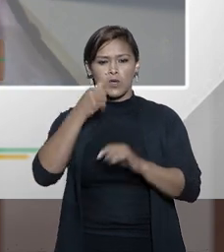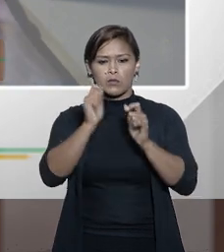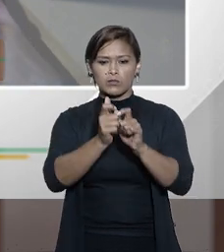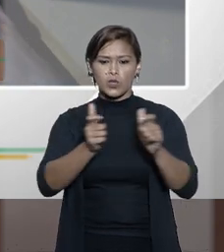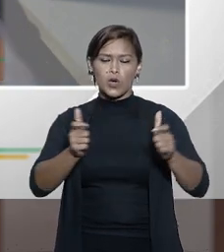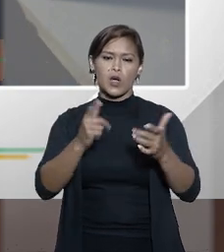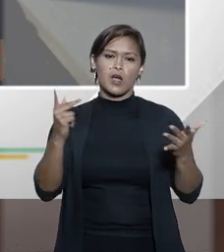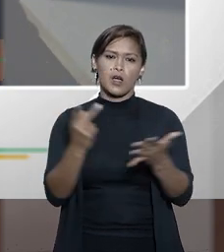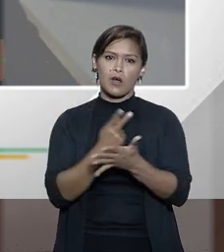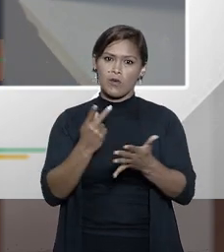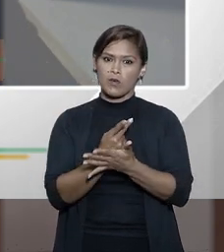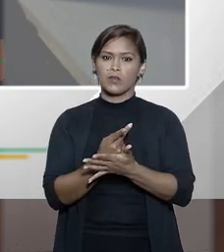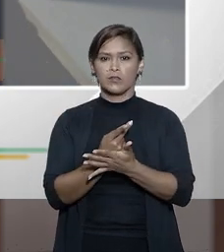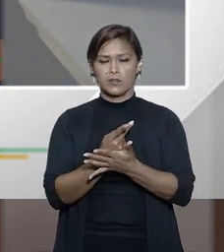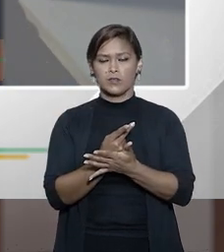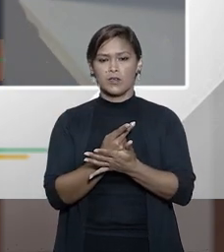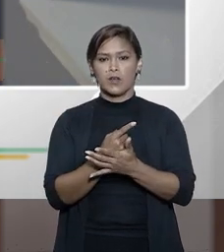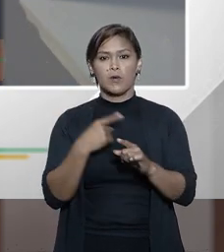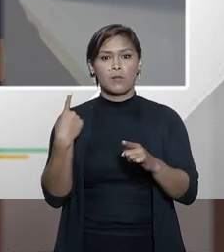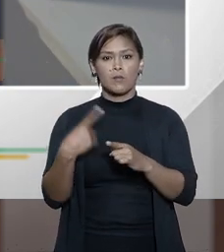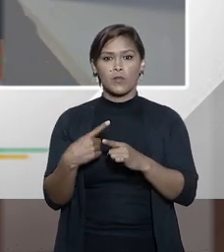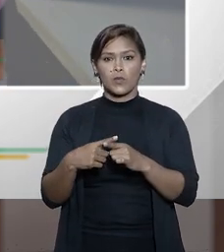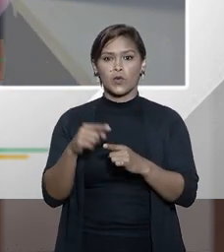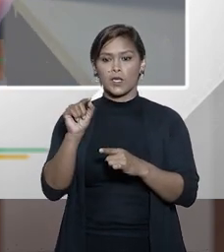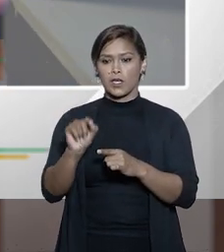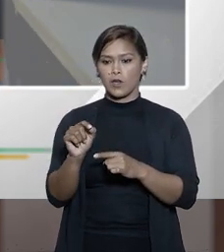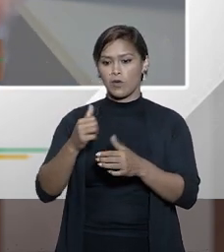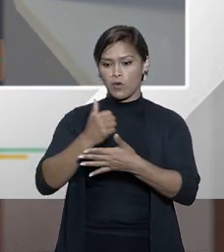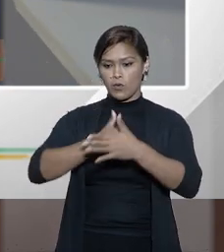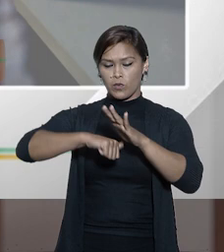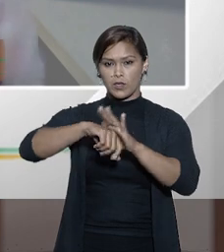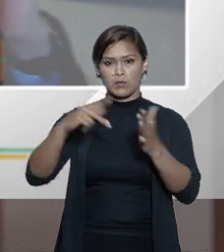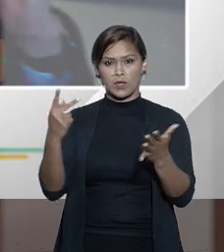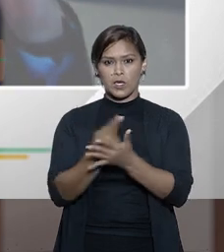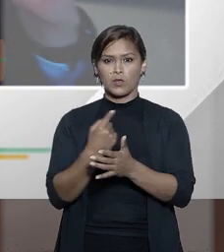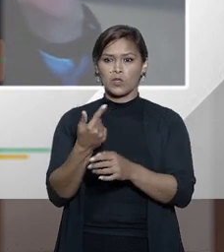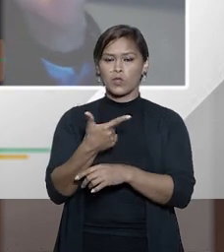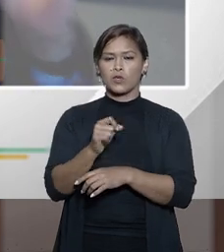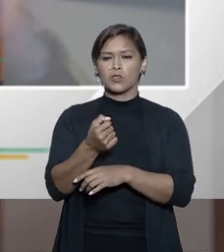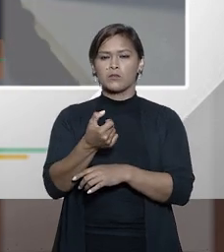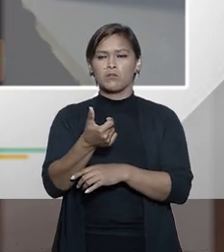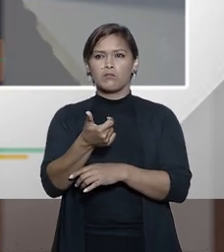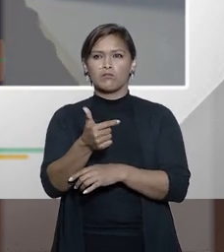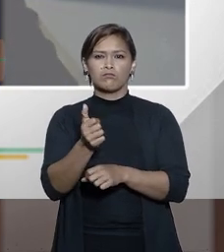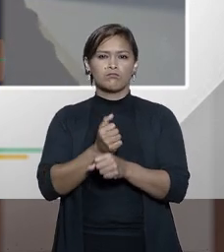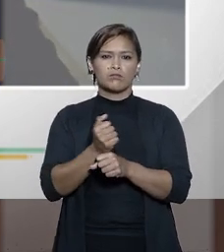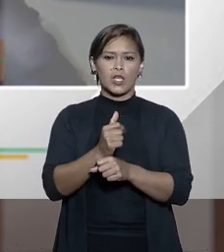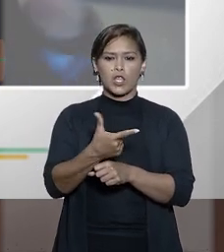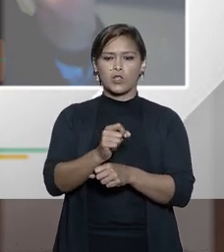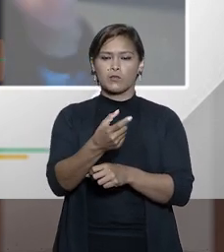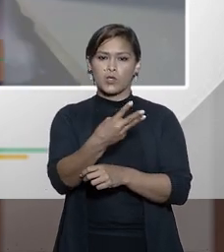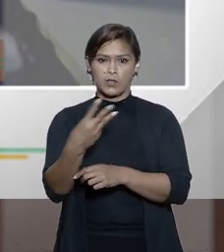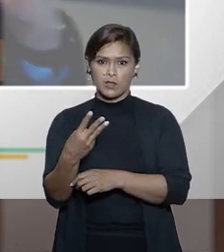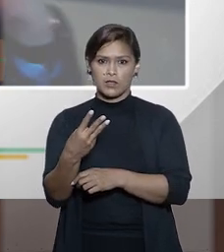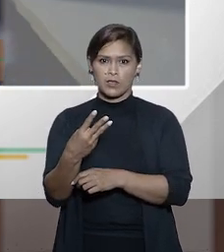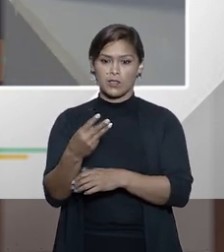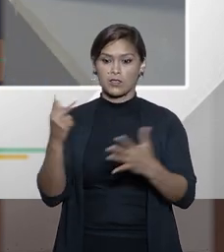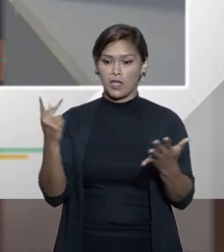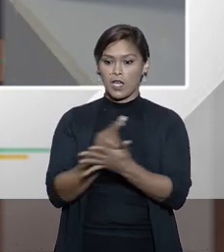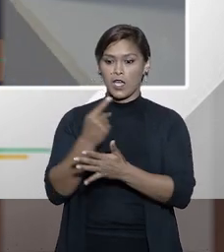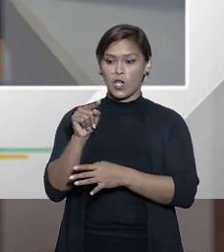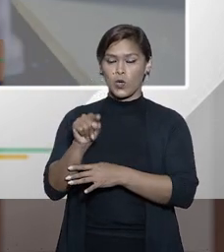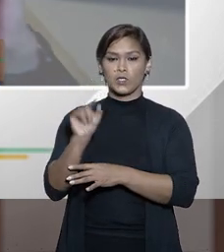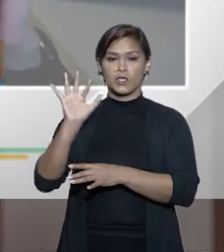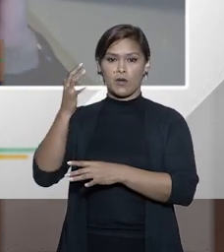enorme à impunidade de fato metiado por quê? porque o crime aconteceu sei lá em 2013 o crime